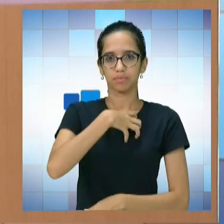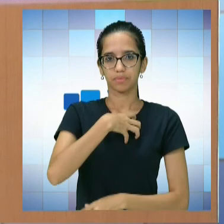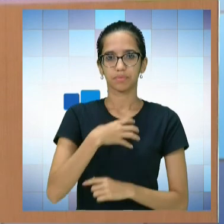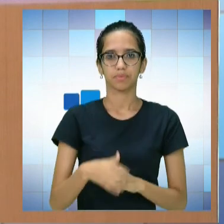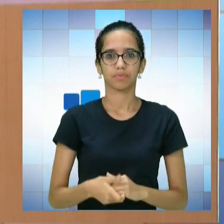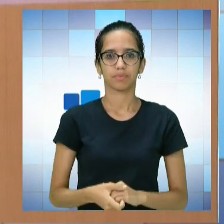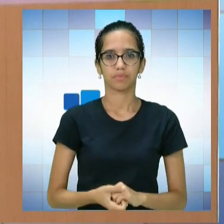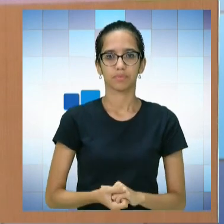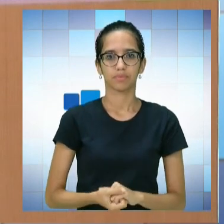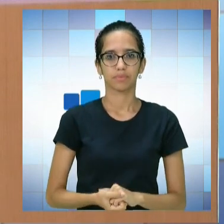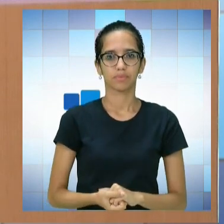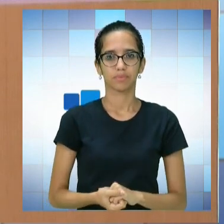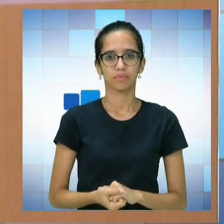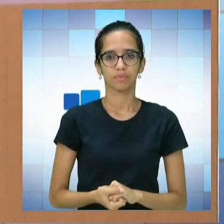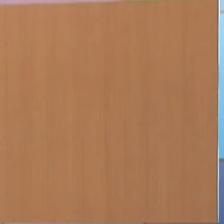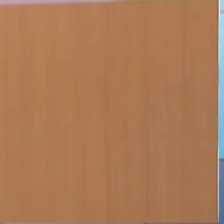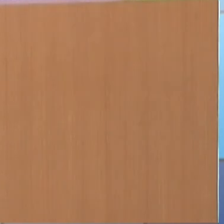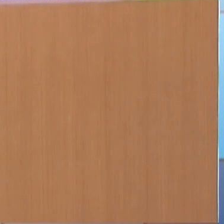Sentir.